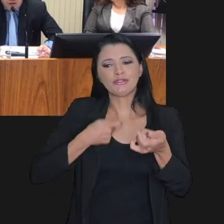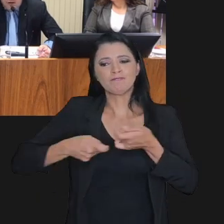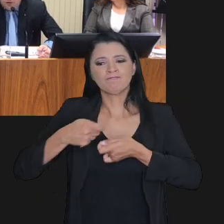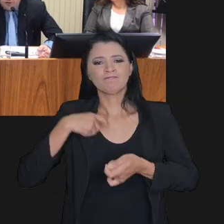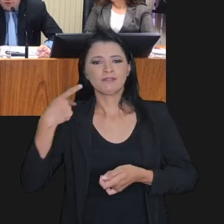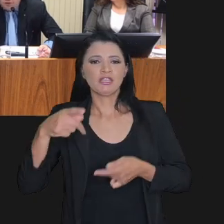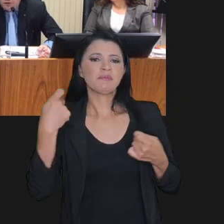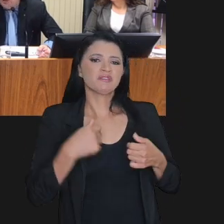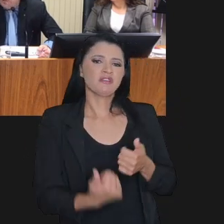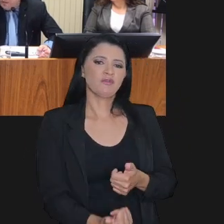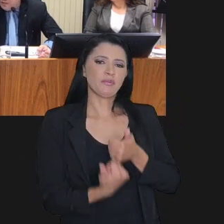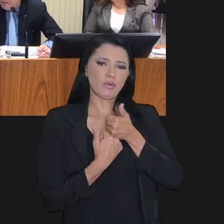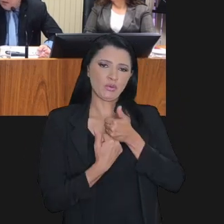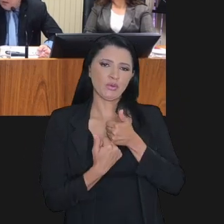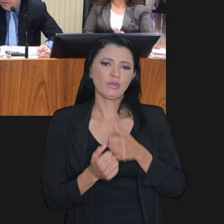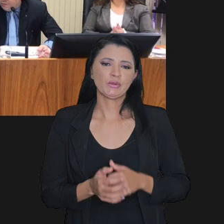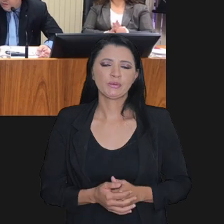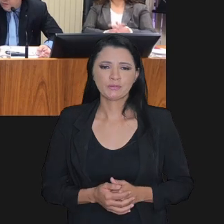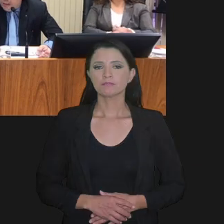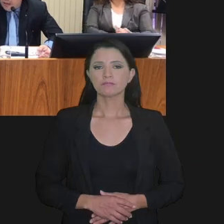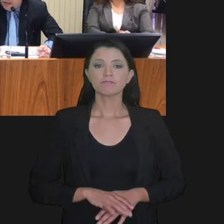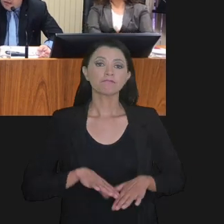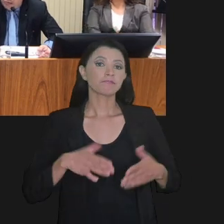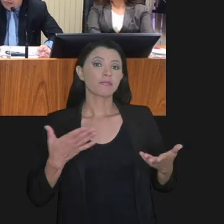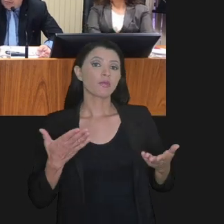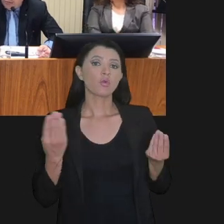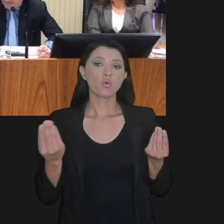nos seus negócios e que precisavam daquele apoio.